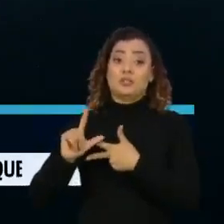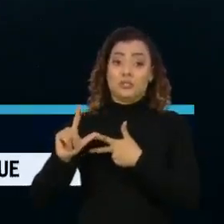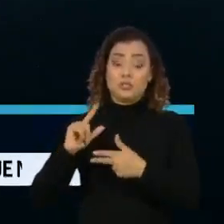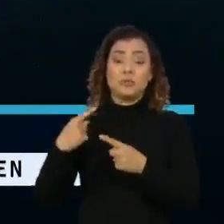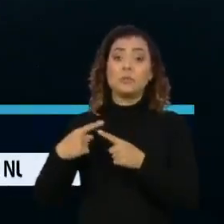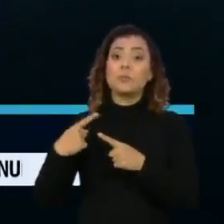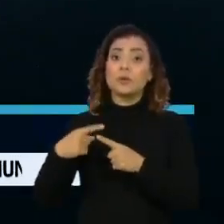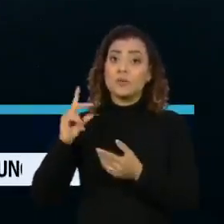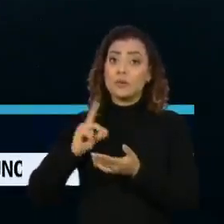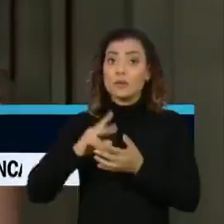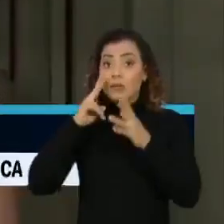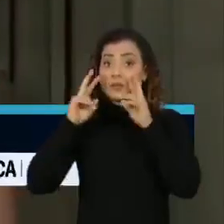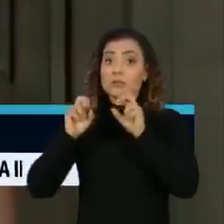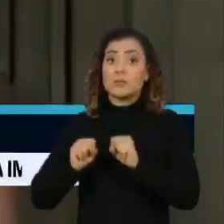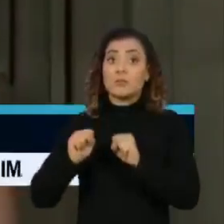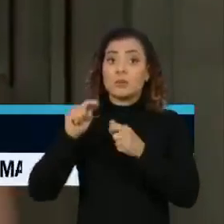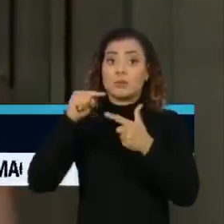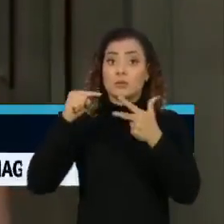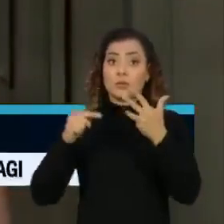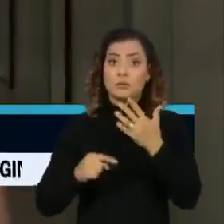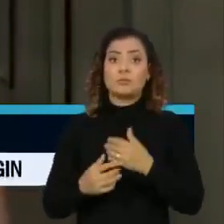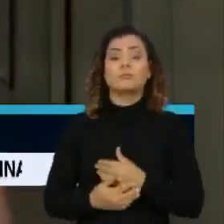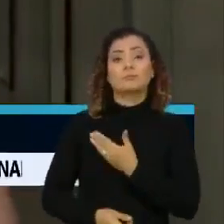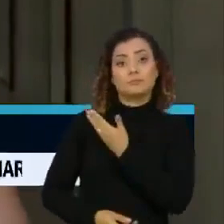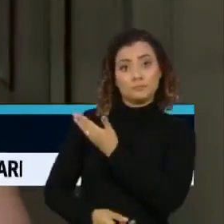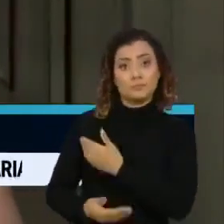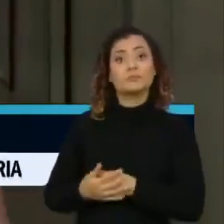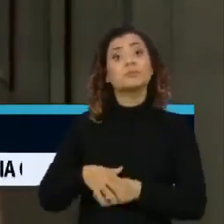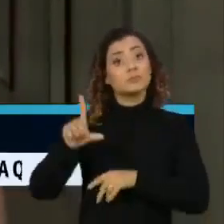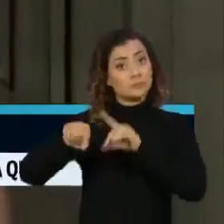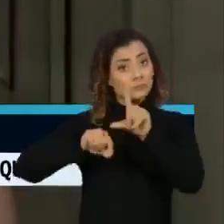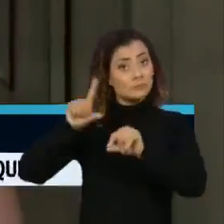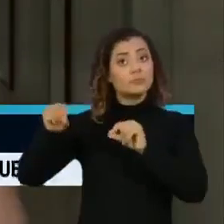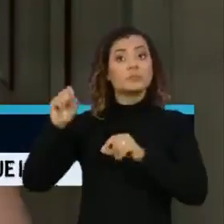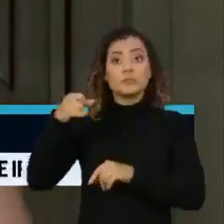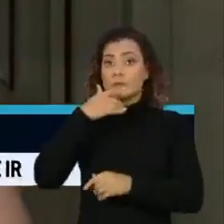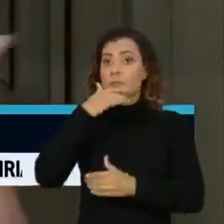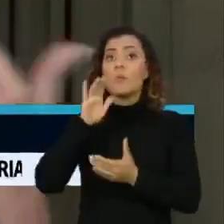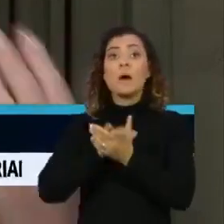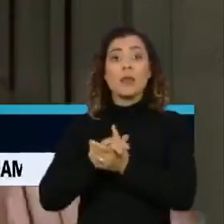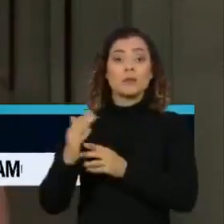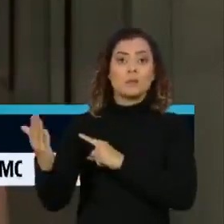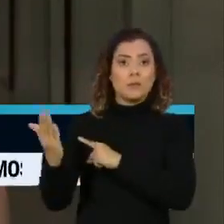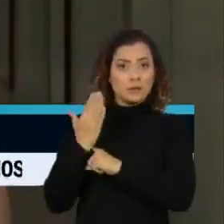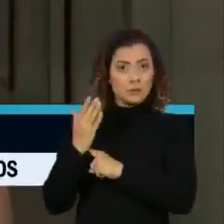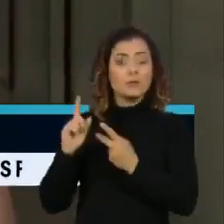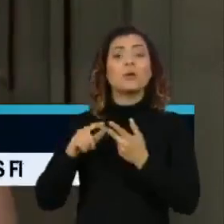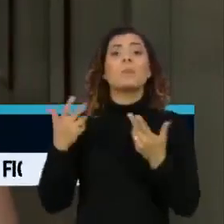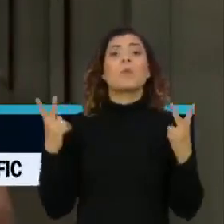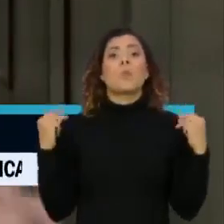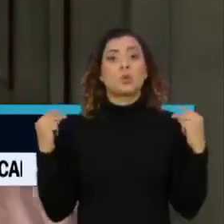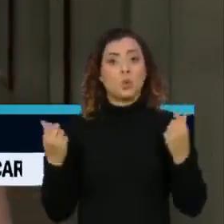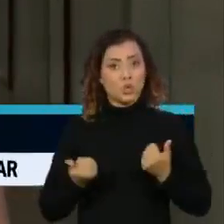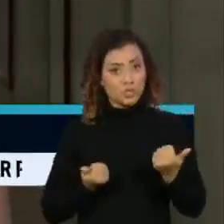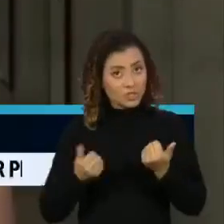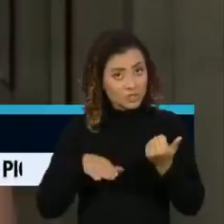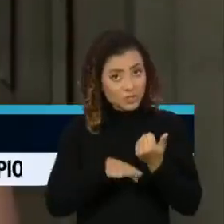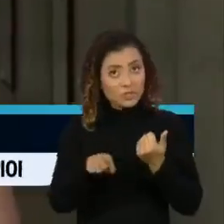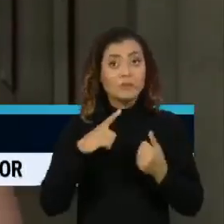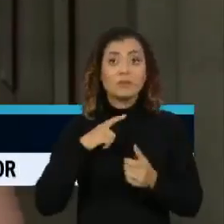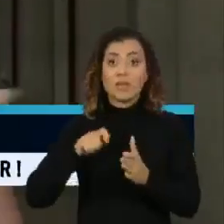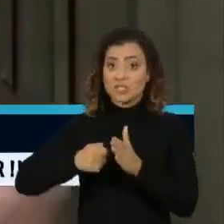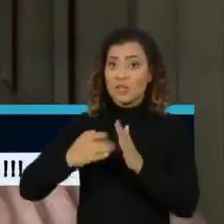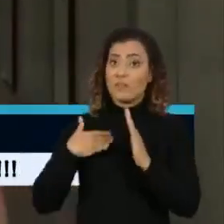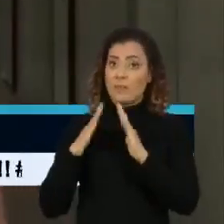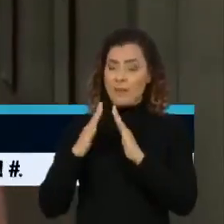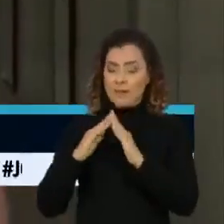e chamou testemunhas. Eu indiquei como depoentes, incluindo meu marido que me socorreu, incluindo meu motorista que tem a chave de